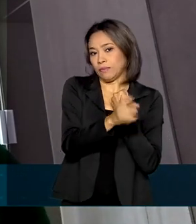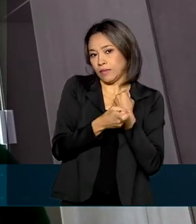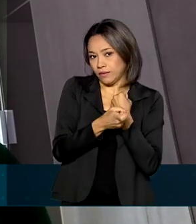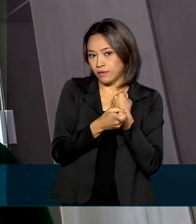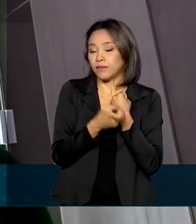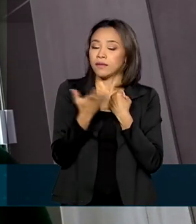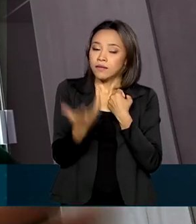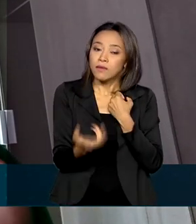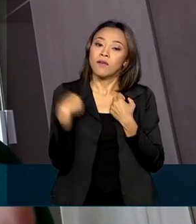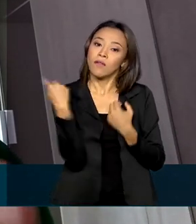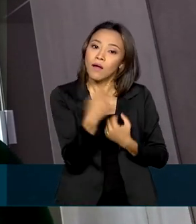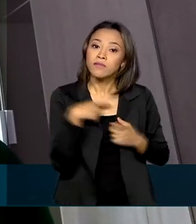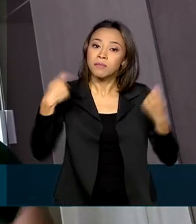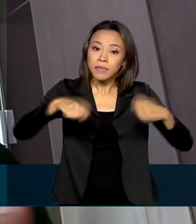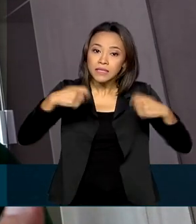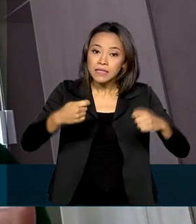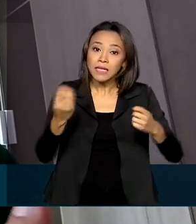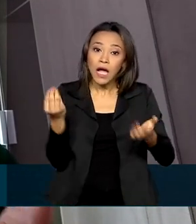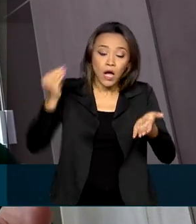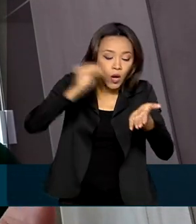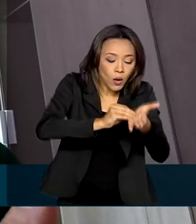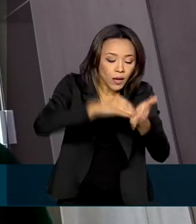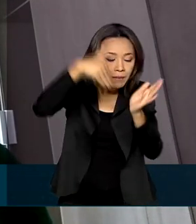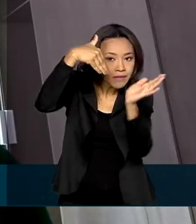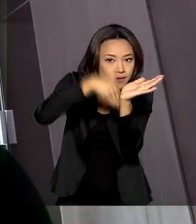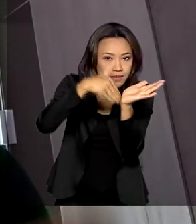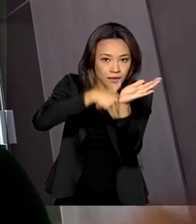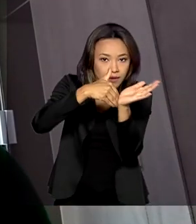mínimo, a gente vai precisar colocar uma senha para iniciar um PIX.